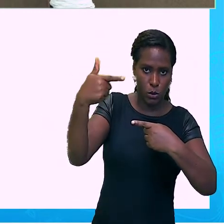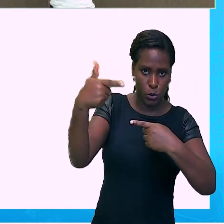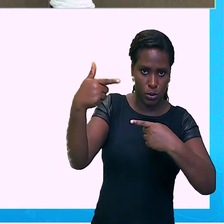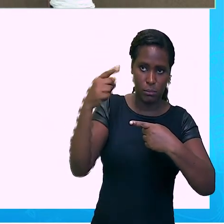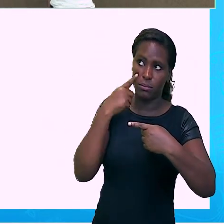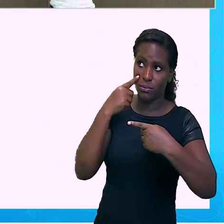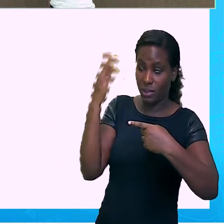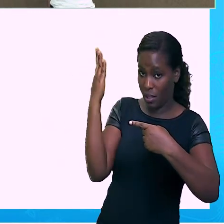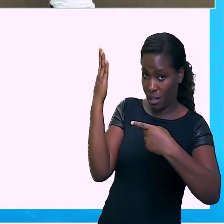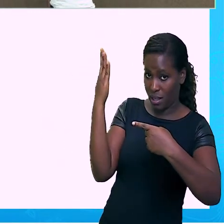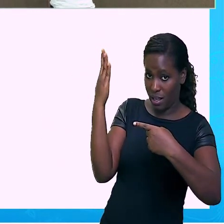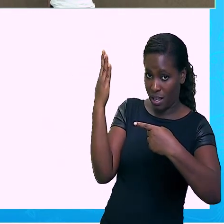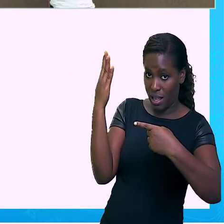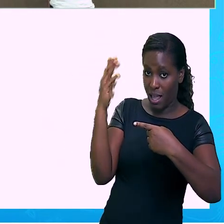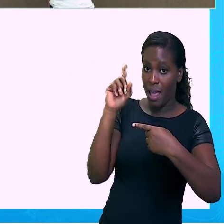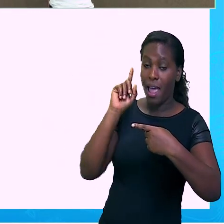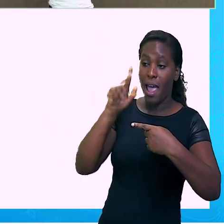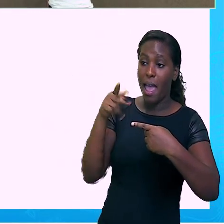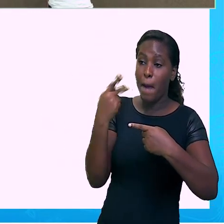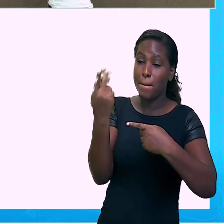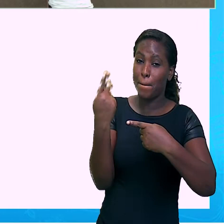Vai ficar dois sobre um.